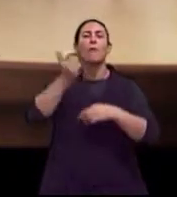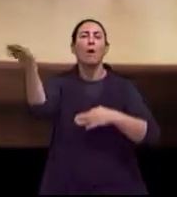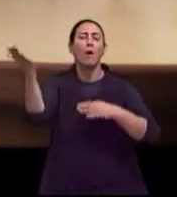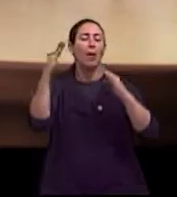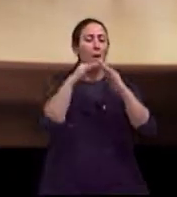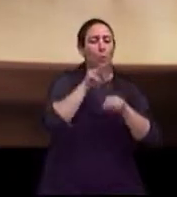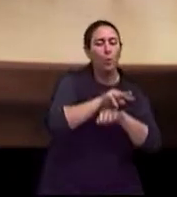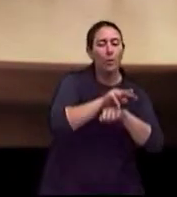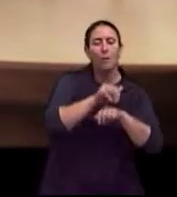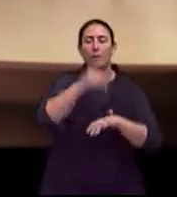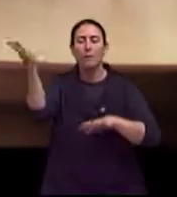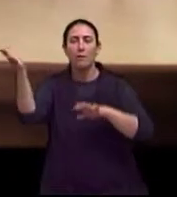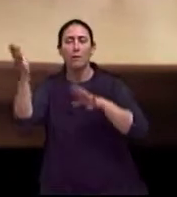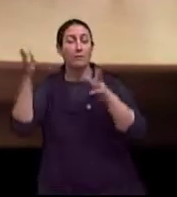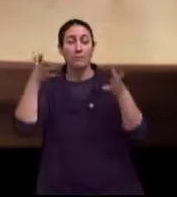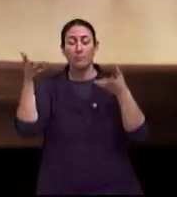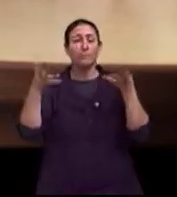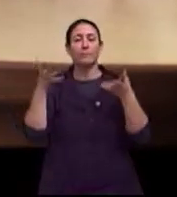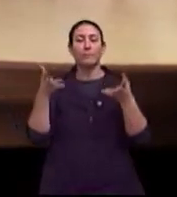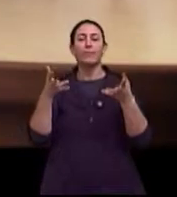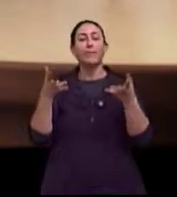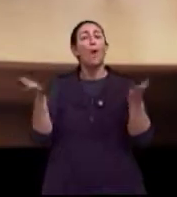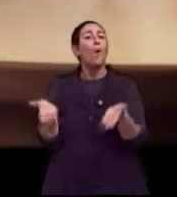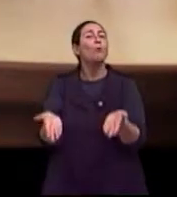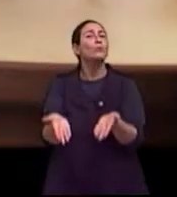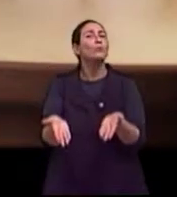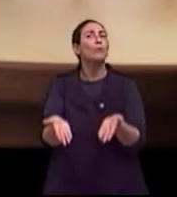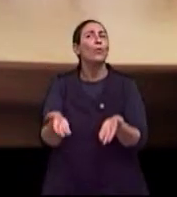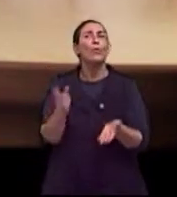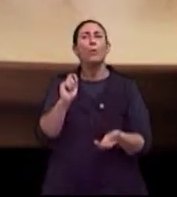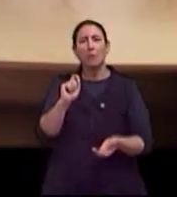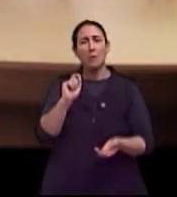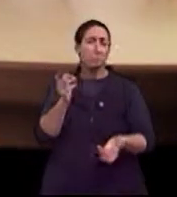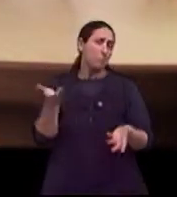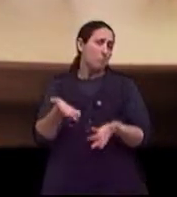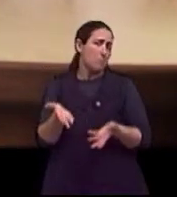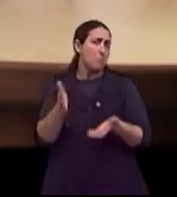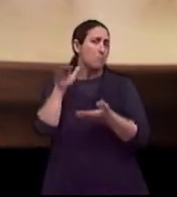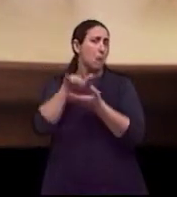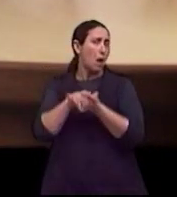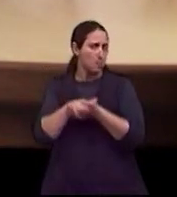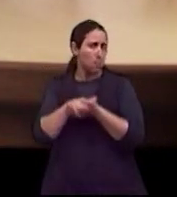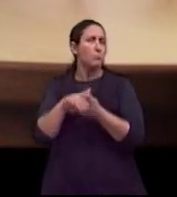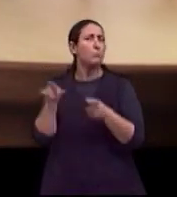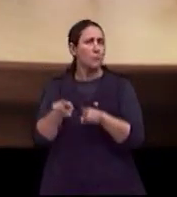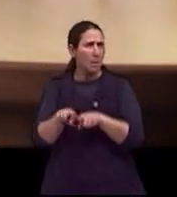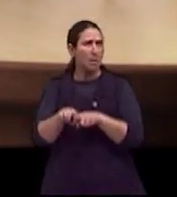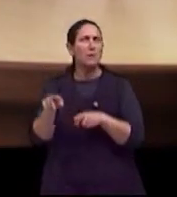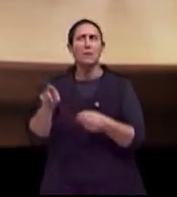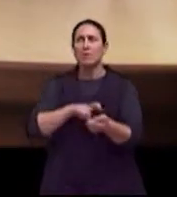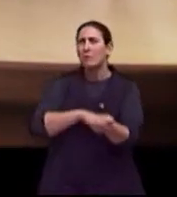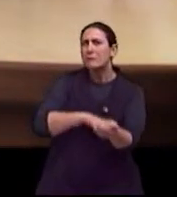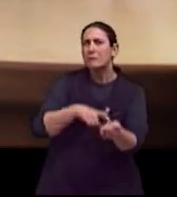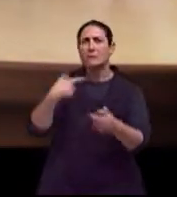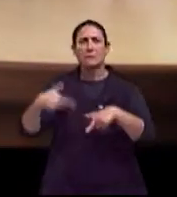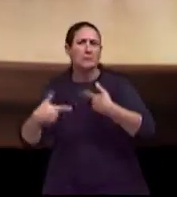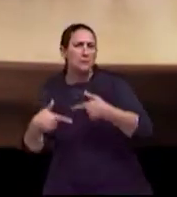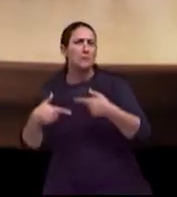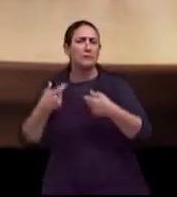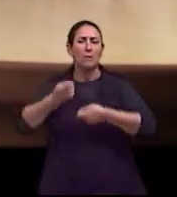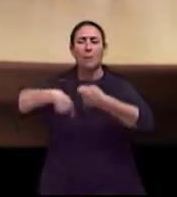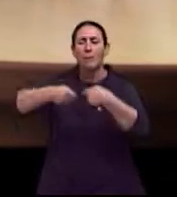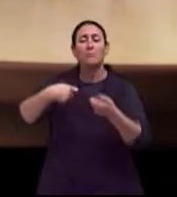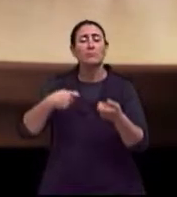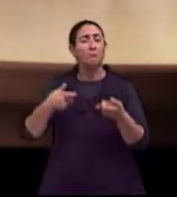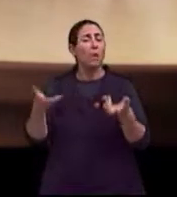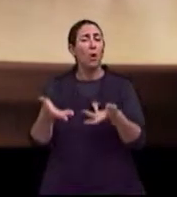fora, em casa. É tranquilo, ligado. E agora, hoje, né? O meu marido também. Tinha nervoso, trabalhava, comércio, essas coisas, né?